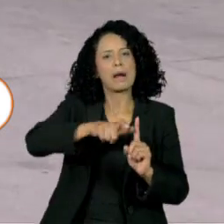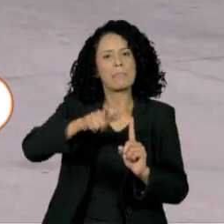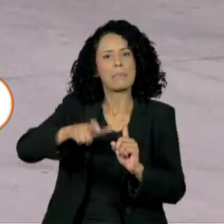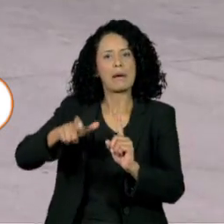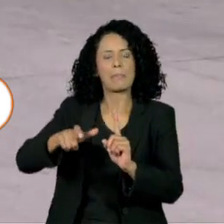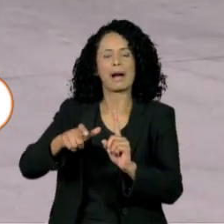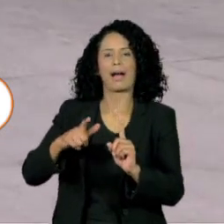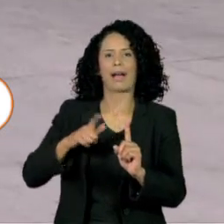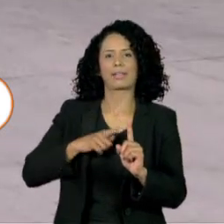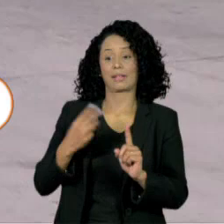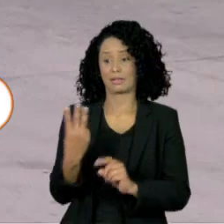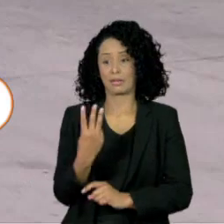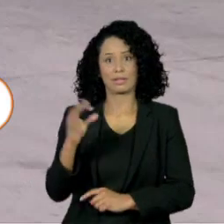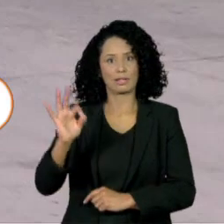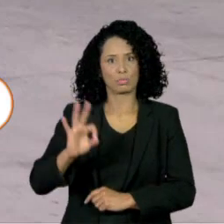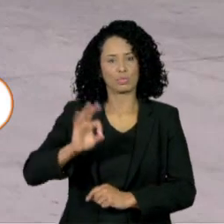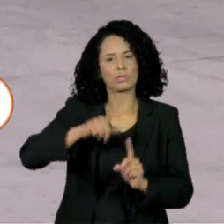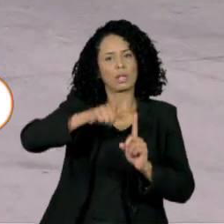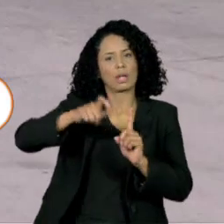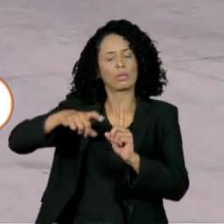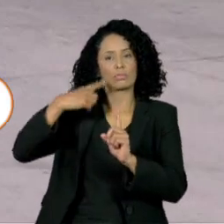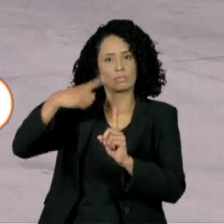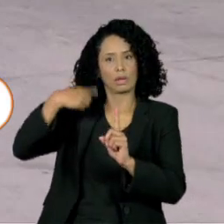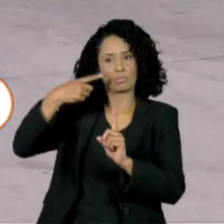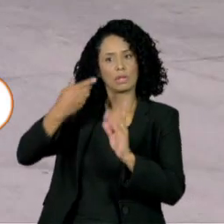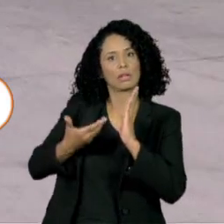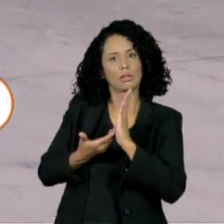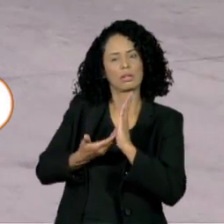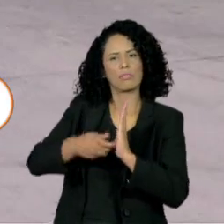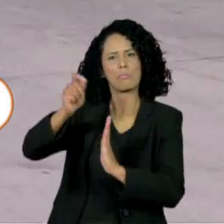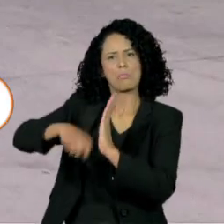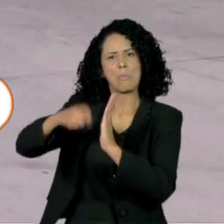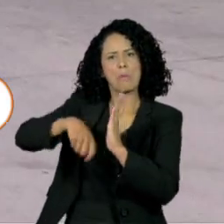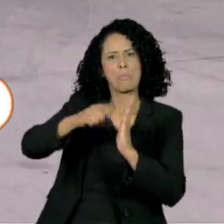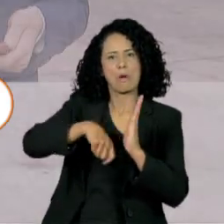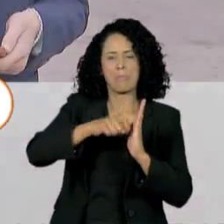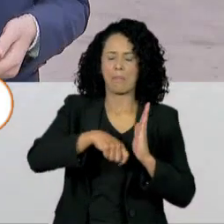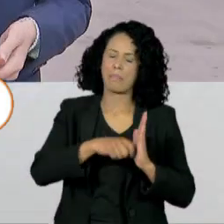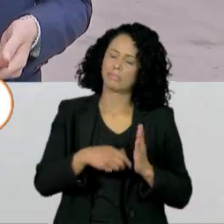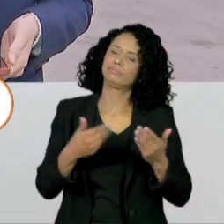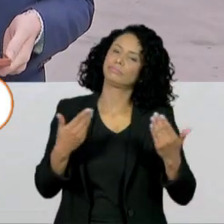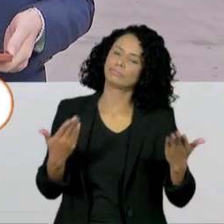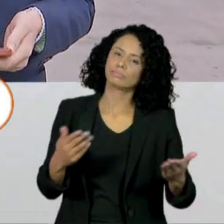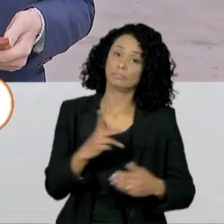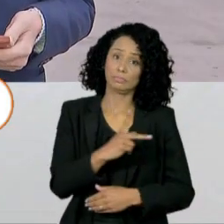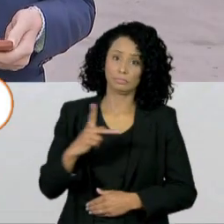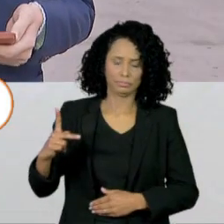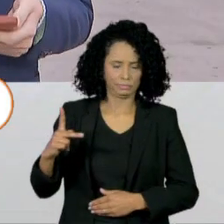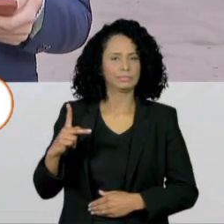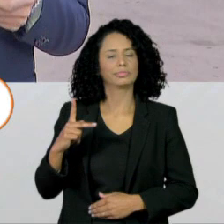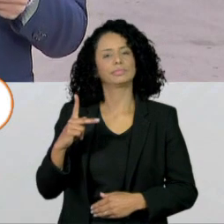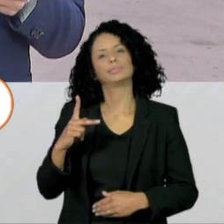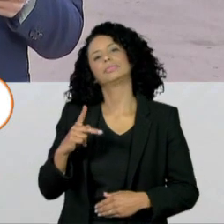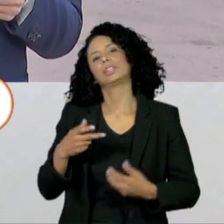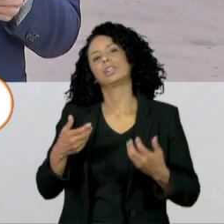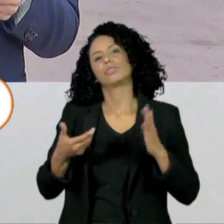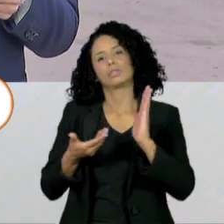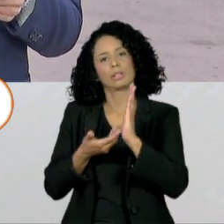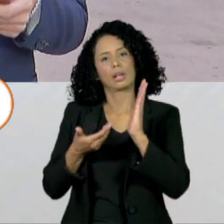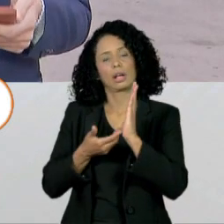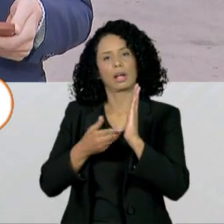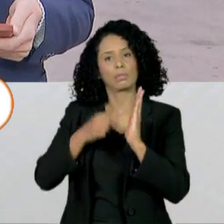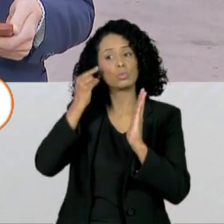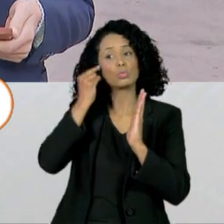Câmara, assinem essa petição. Como você mesmo disse, Edu, o presidente da Câmara, Arthur Lira, já anunciou